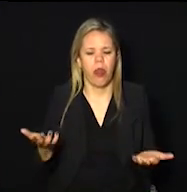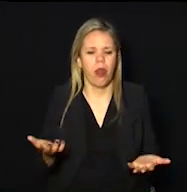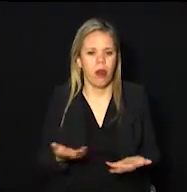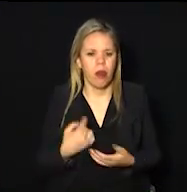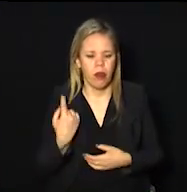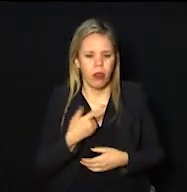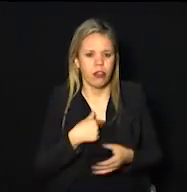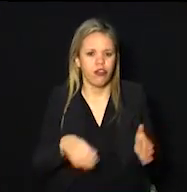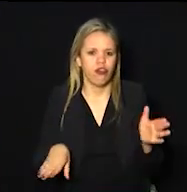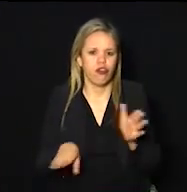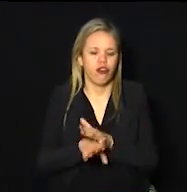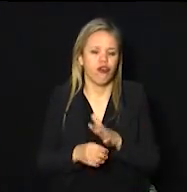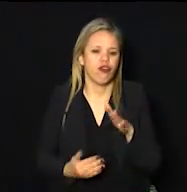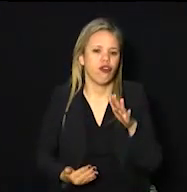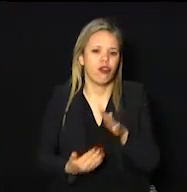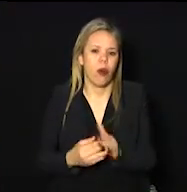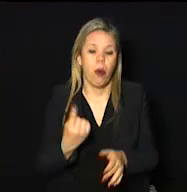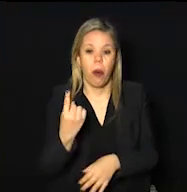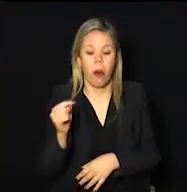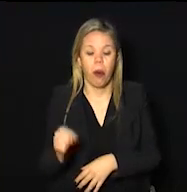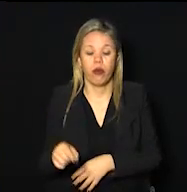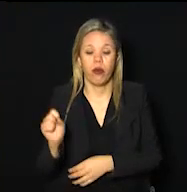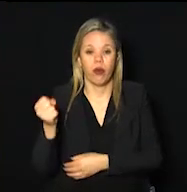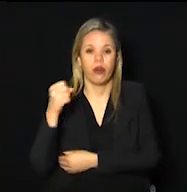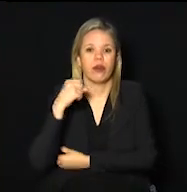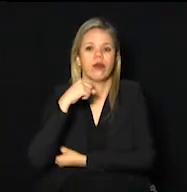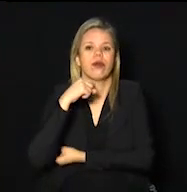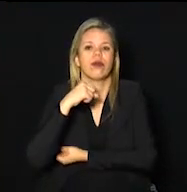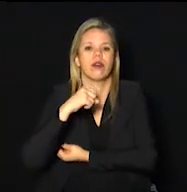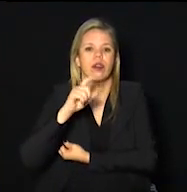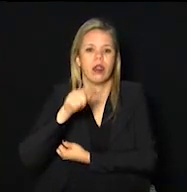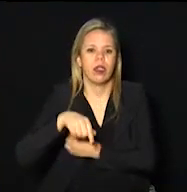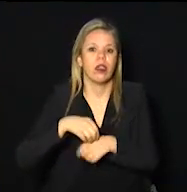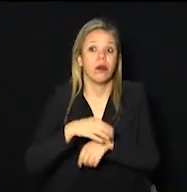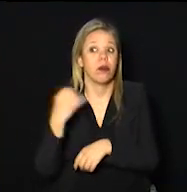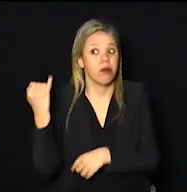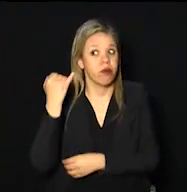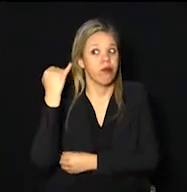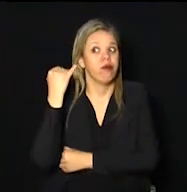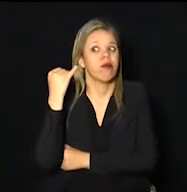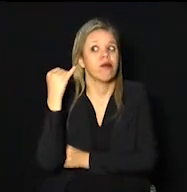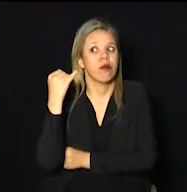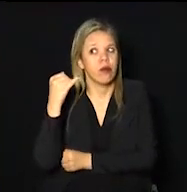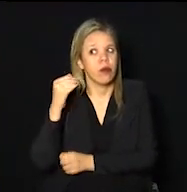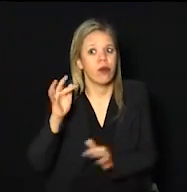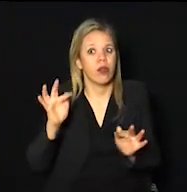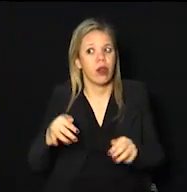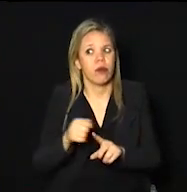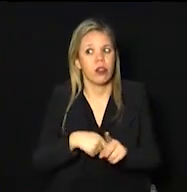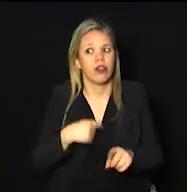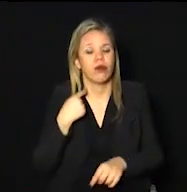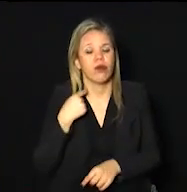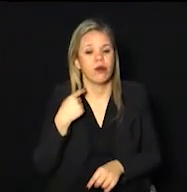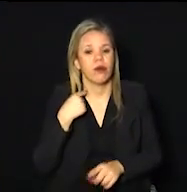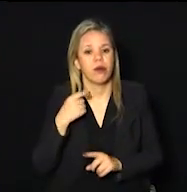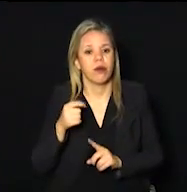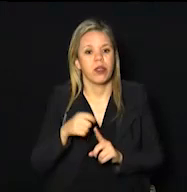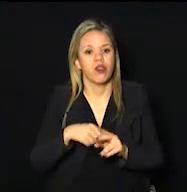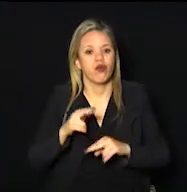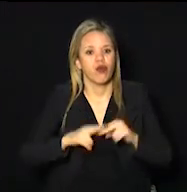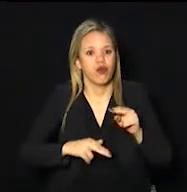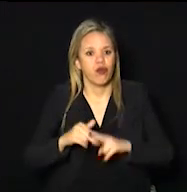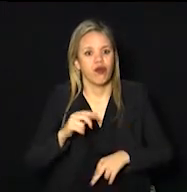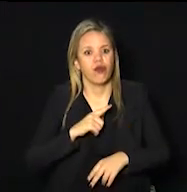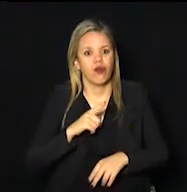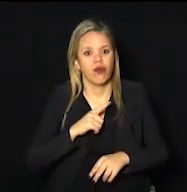chegamos ao máximo de 1.8 como o senhor falou, quer dizer, é uma transmissão importante no final de maio, tanto que em junho nós tivemos o